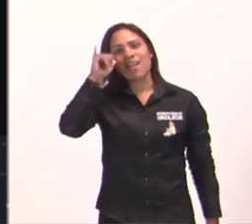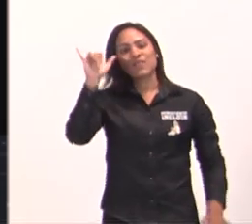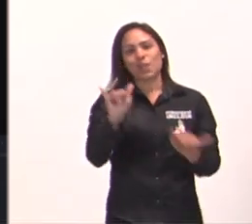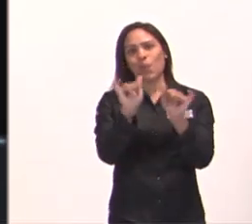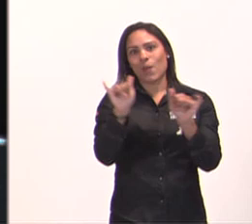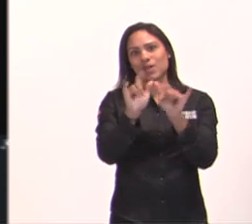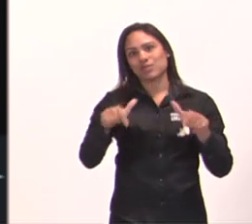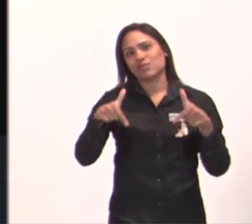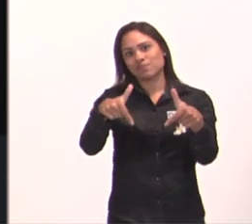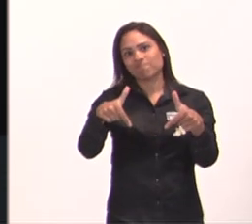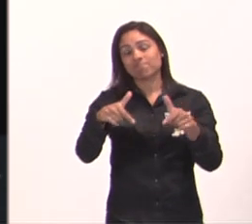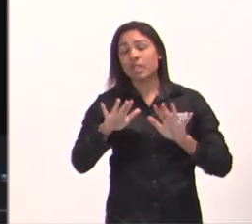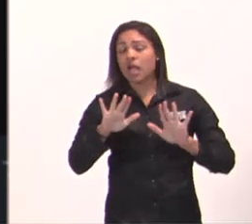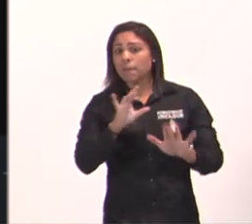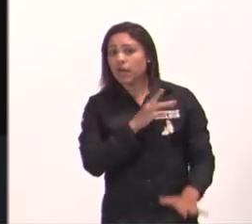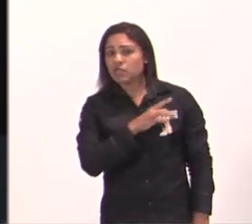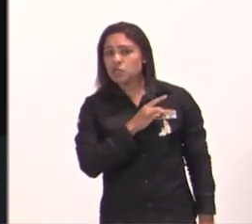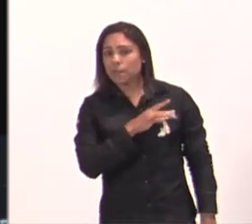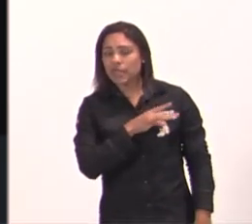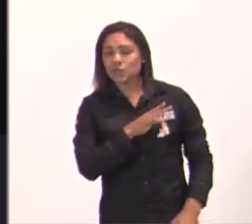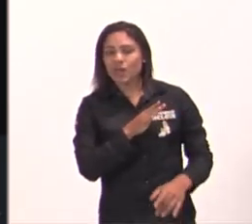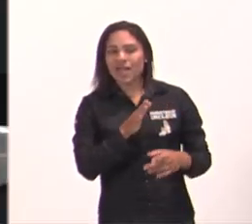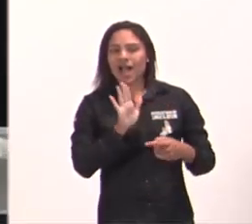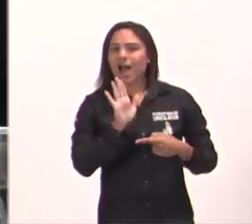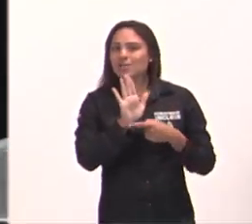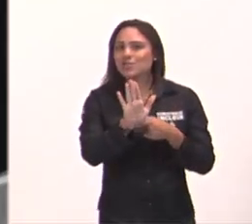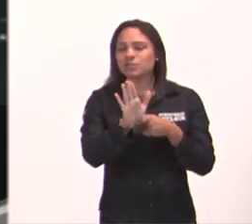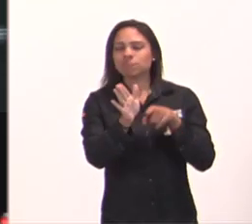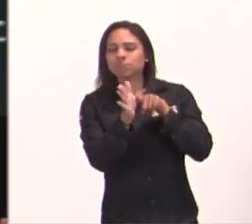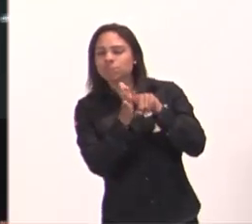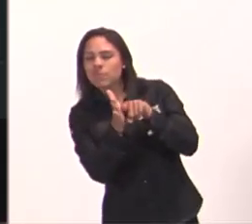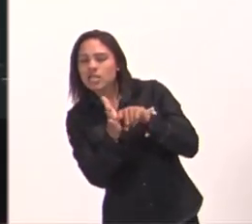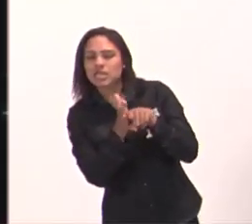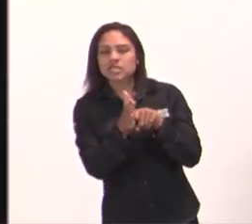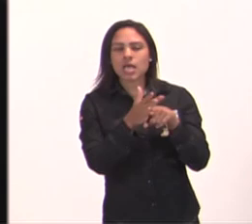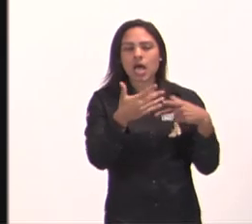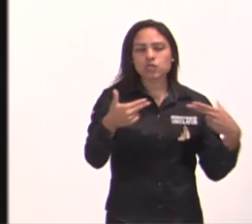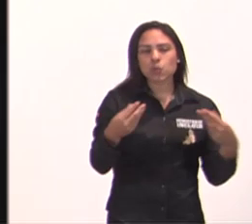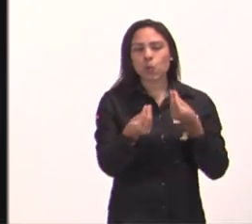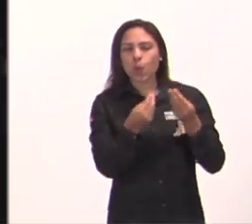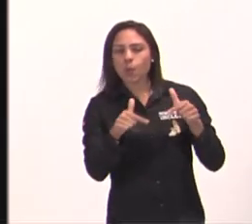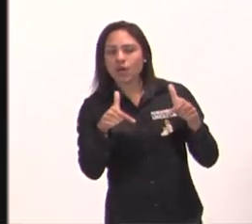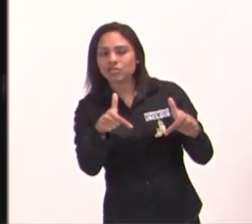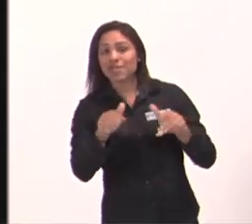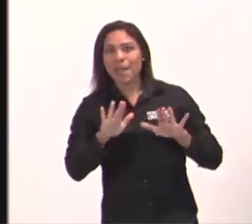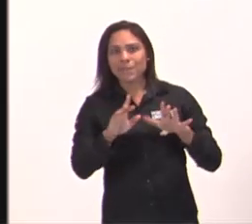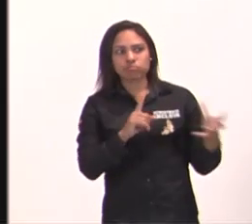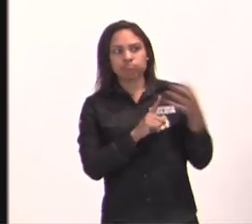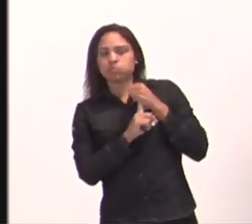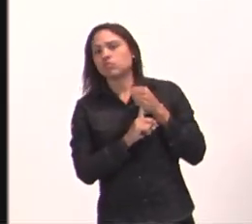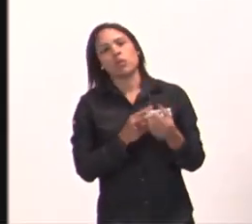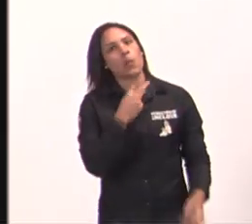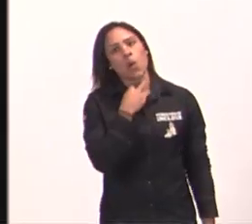só pode te ajudar a analisar melhor as coisas, ele não pode te dominar, porque quando o medo te domina, você não cria mais